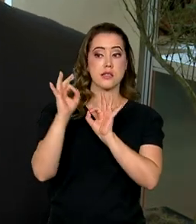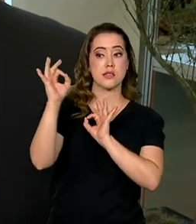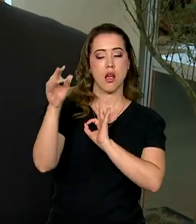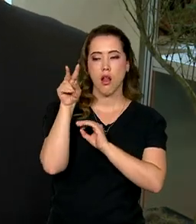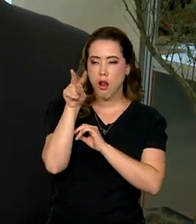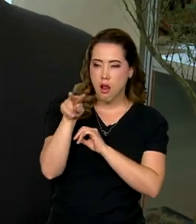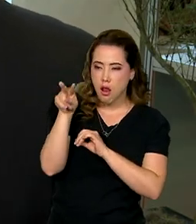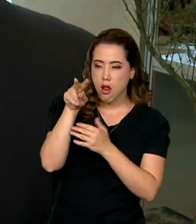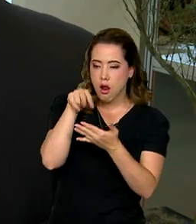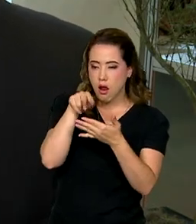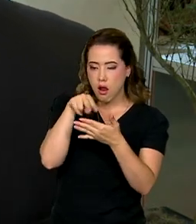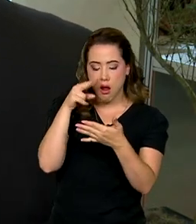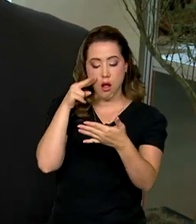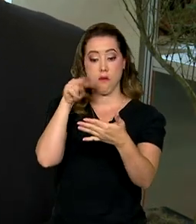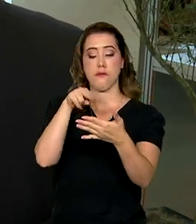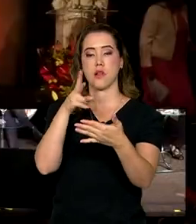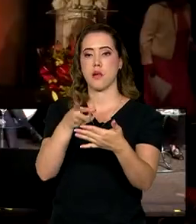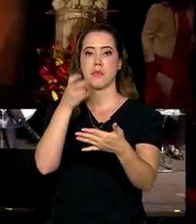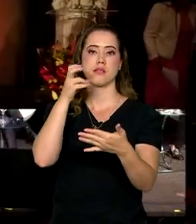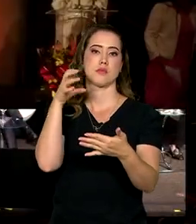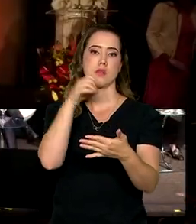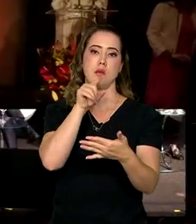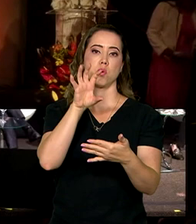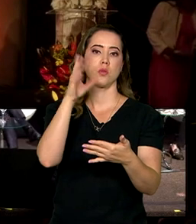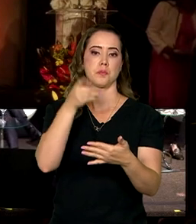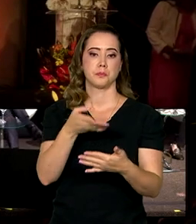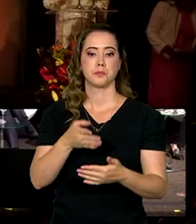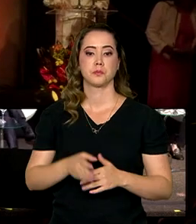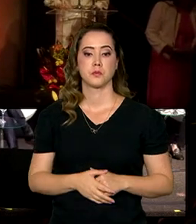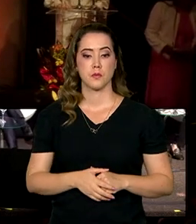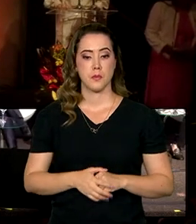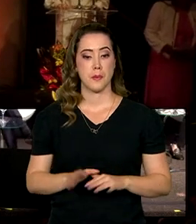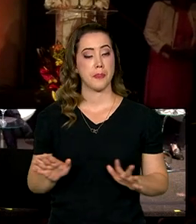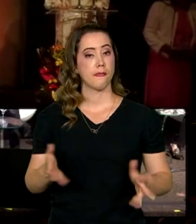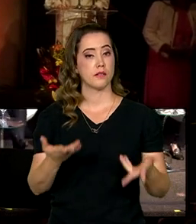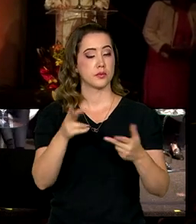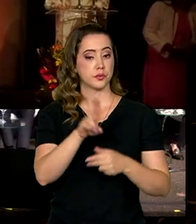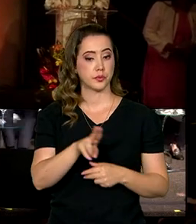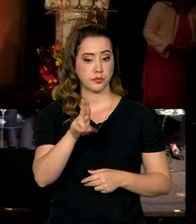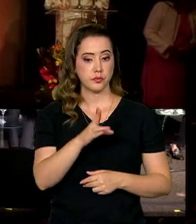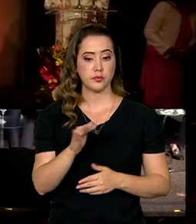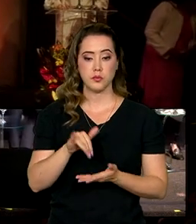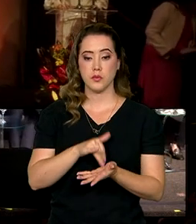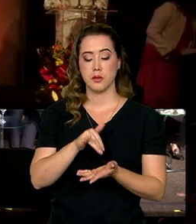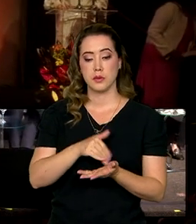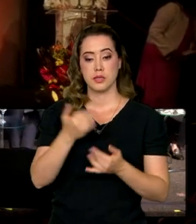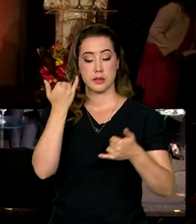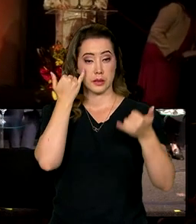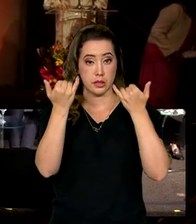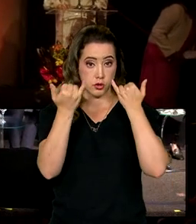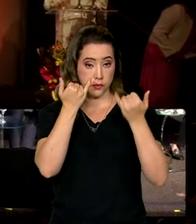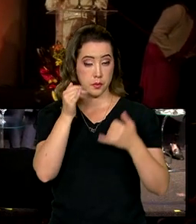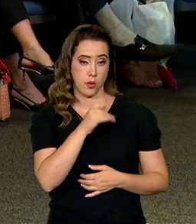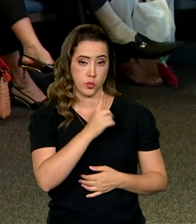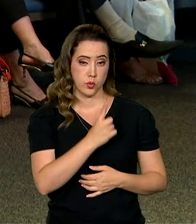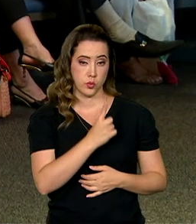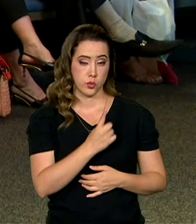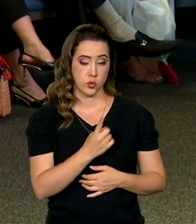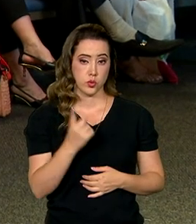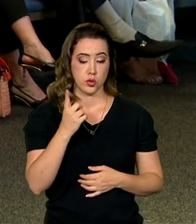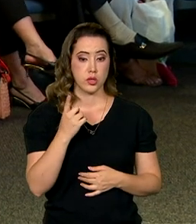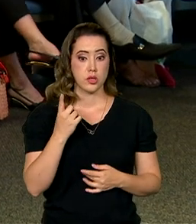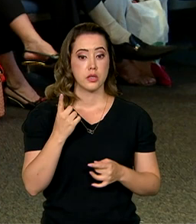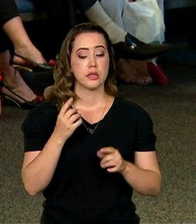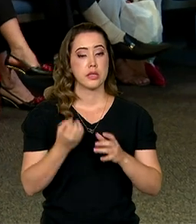façam a leitura e o diagnóstico. As inovações são incentivadas pela Secretaria de Informação e Saúde Digital, que